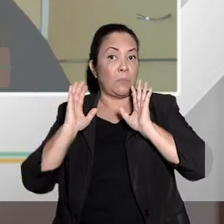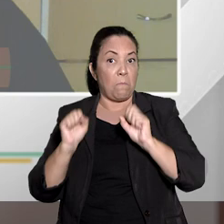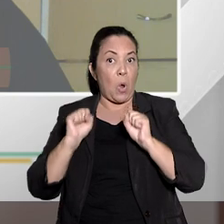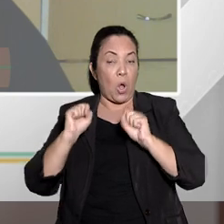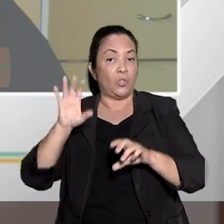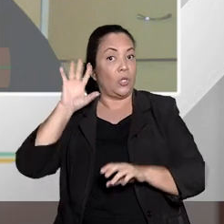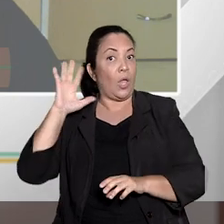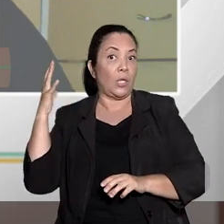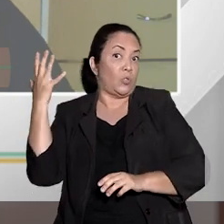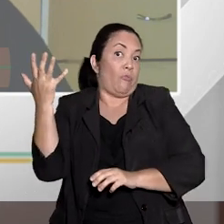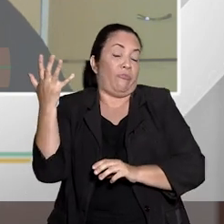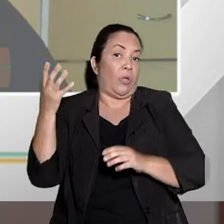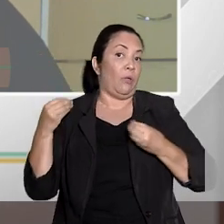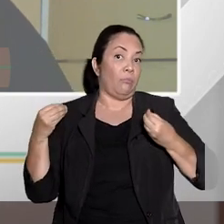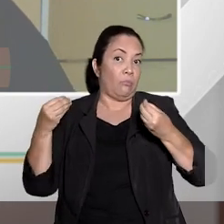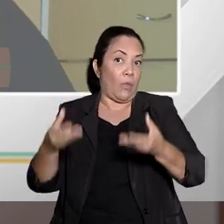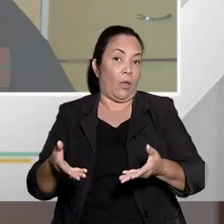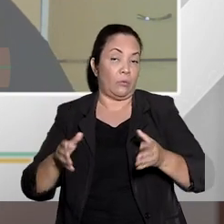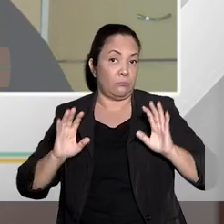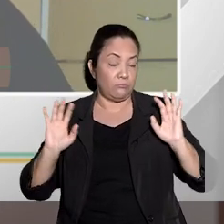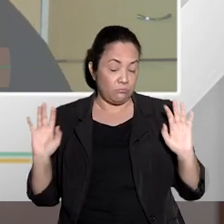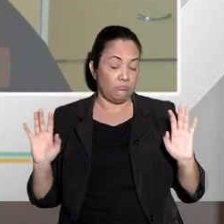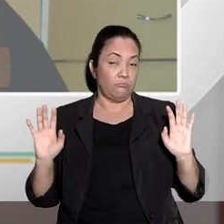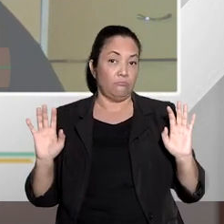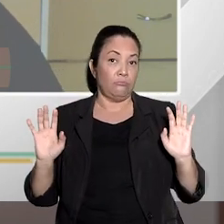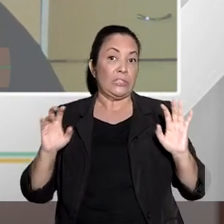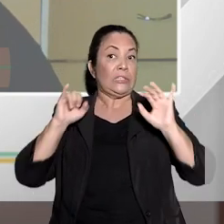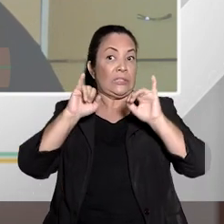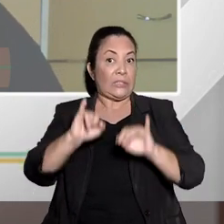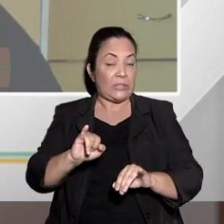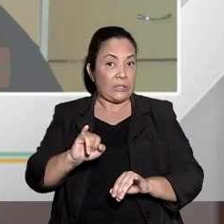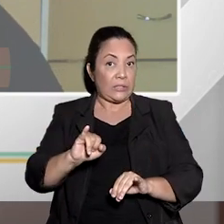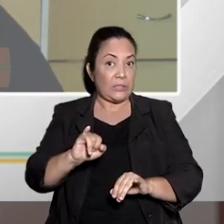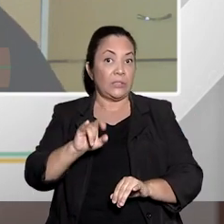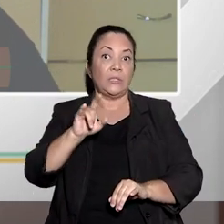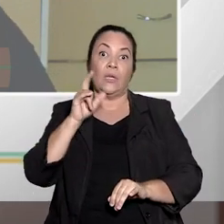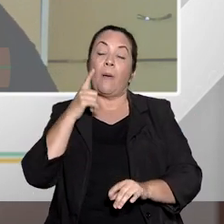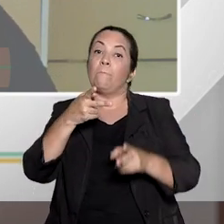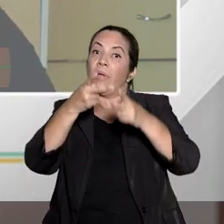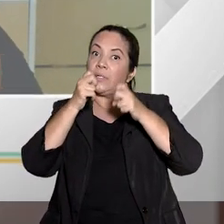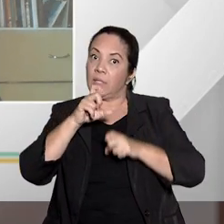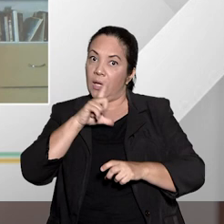da existência aí, de uma coação ou de uma ameaça ao direito de ir e vir.